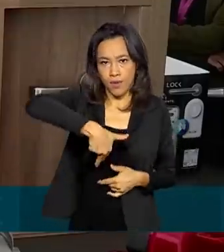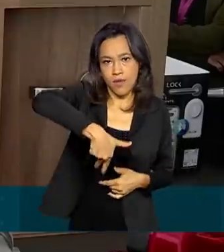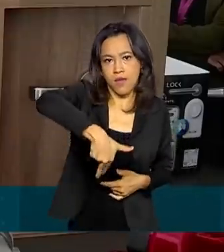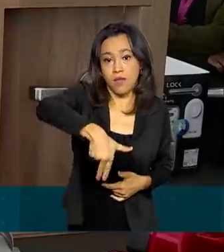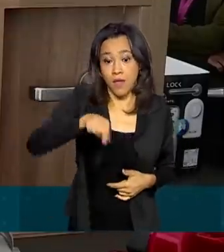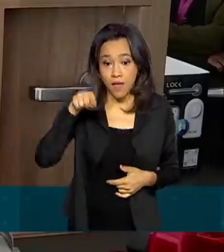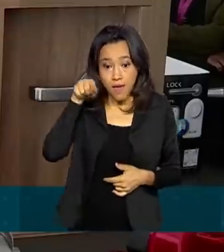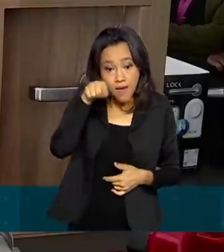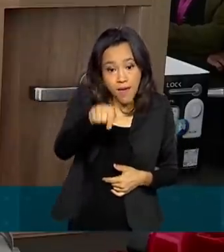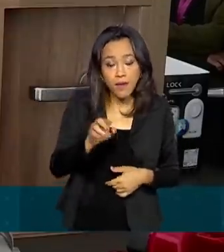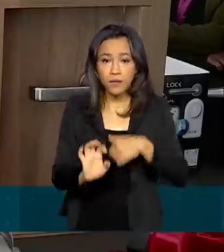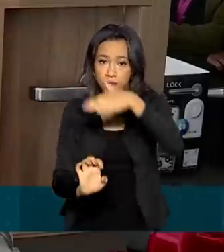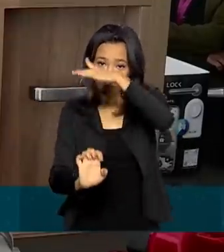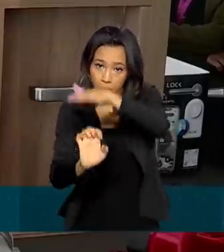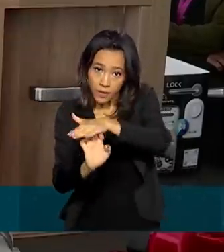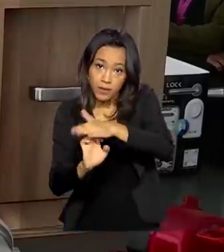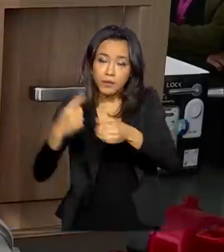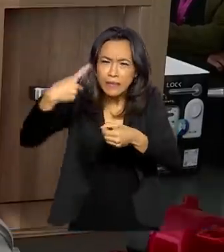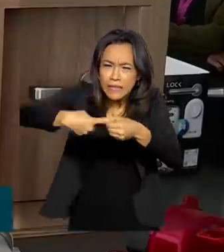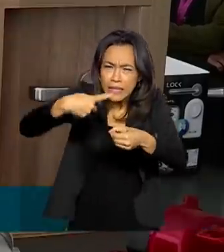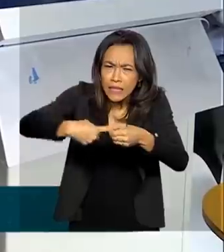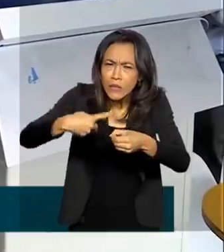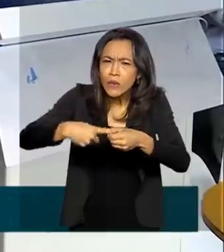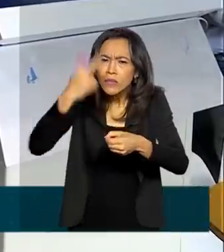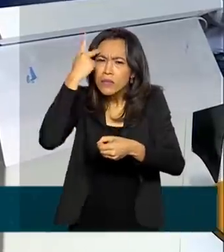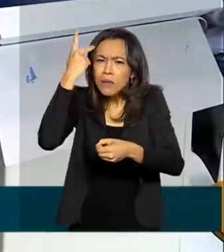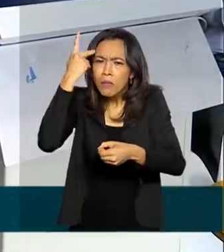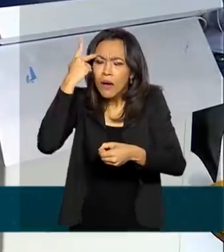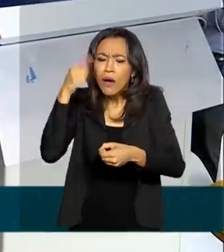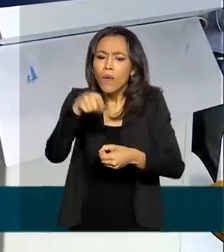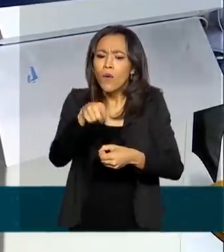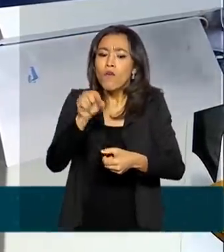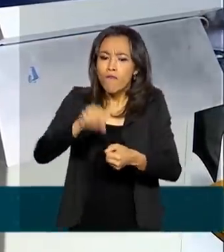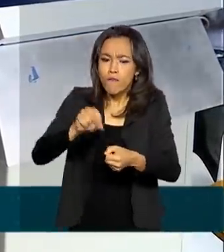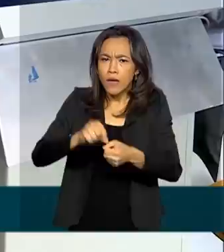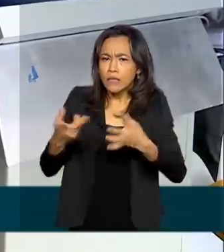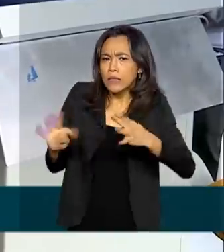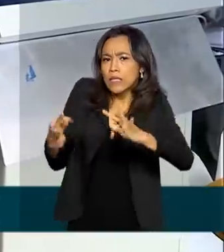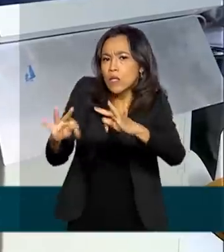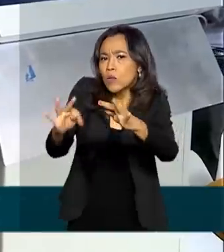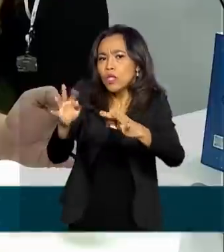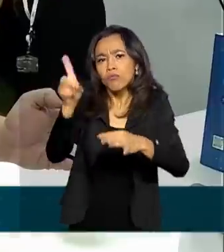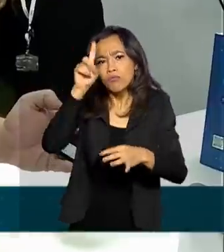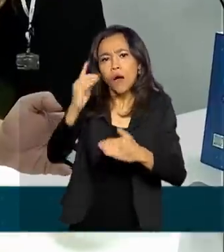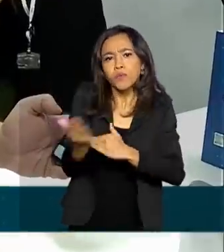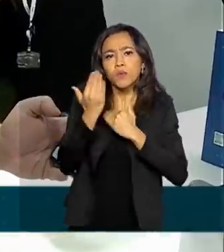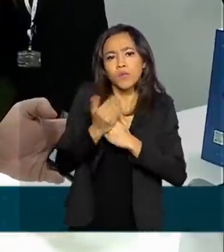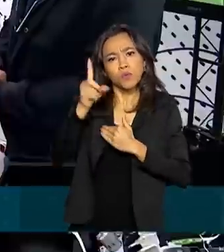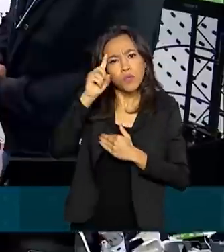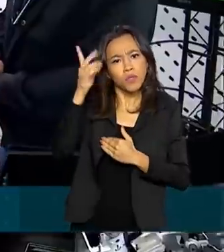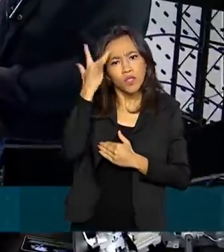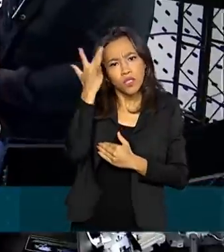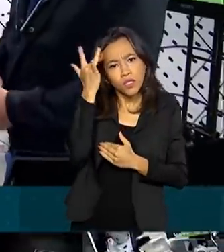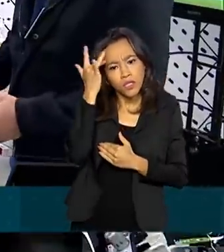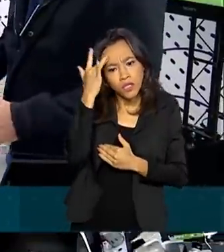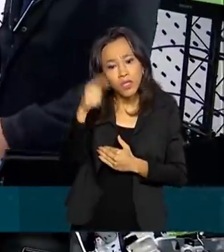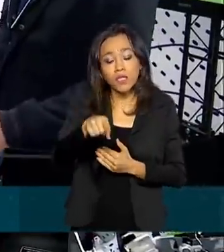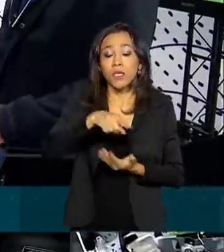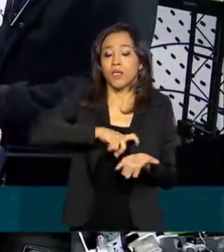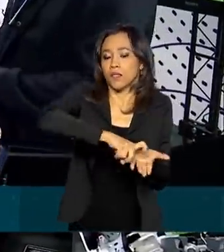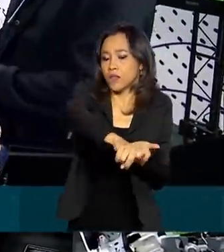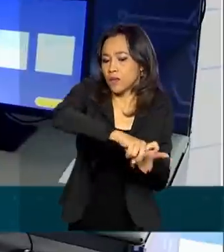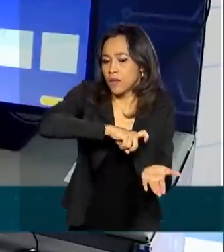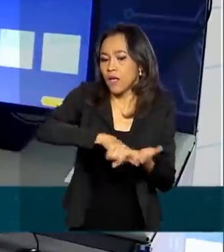multinacional em Sorocaba, no interior de São Paulo, produz eletroeletrônicos para o nosso dia a dia. Celulares, impressoras,